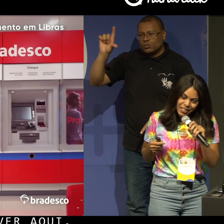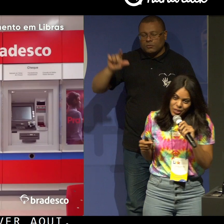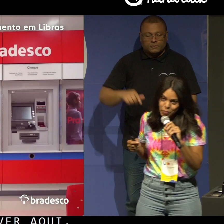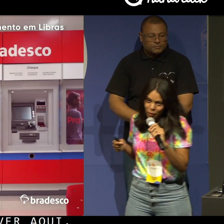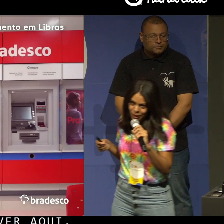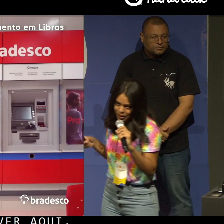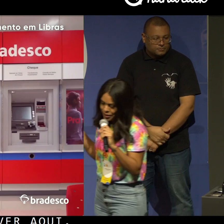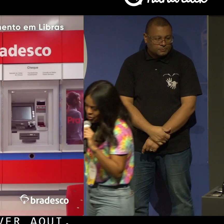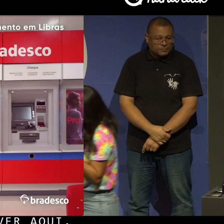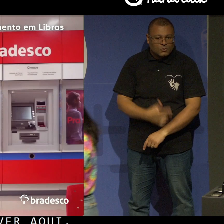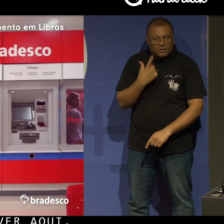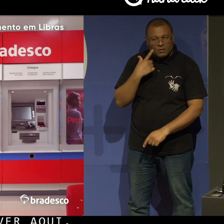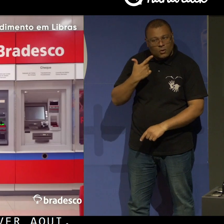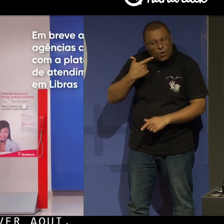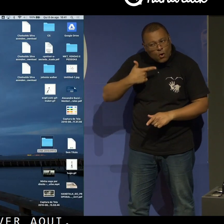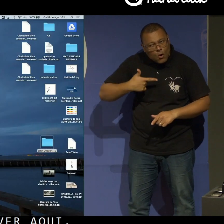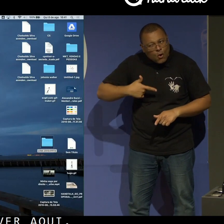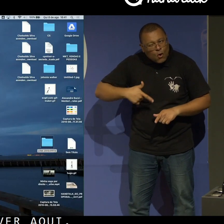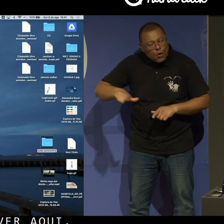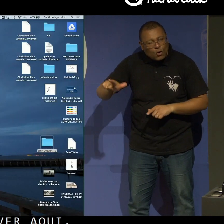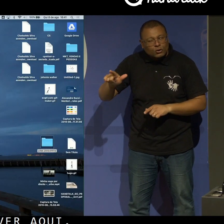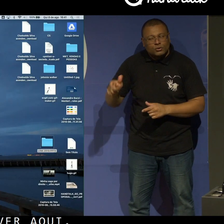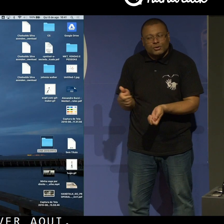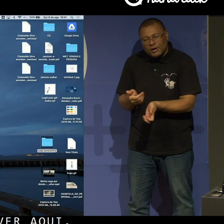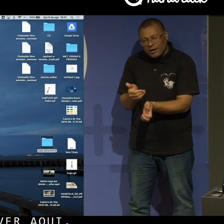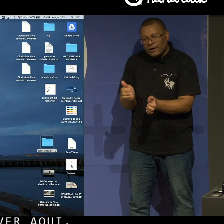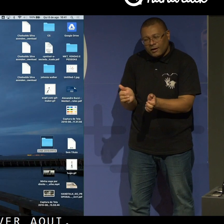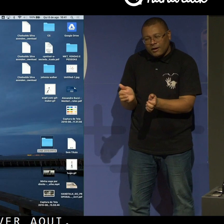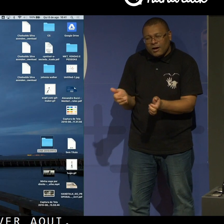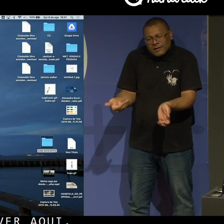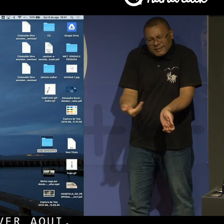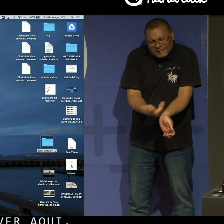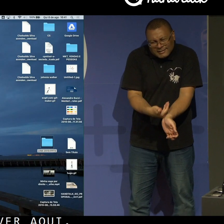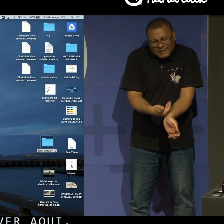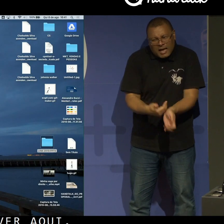Está dando spoiler aqui de outra coisa que eu vou mostrar para vocês, que é a inovação.